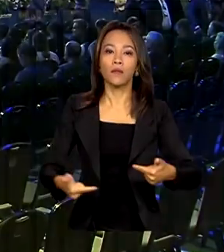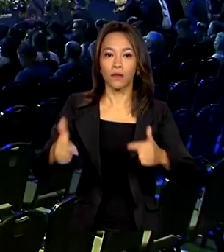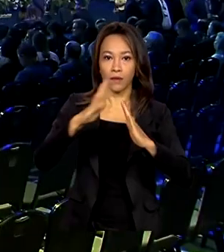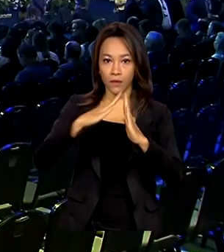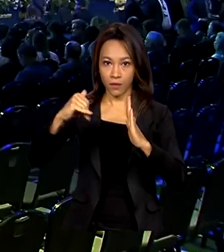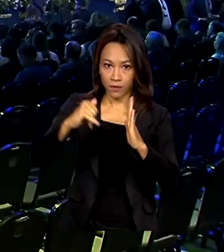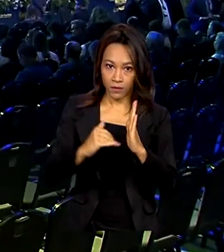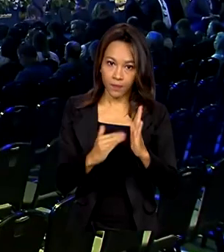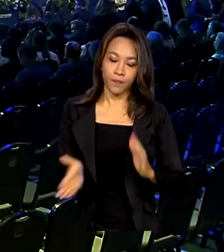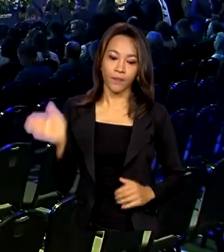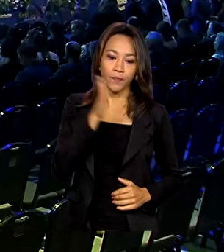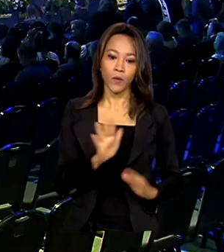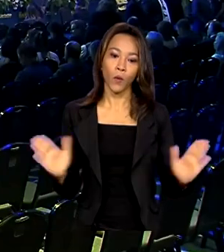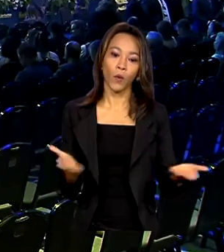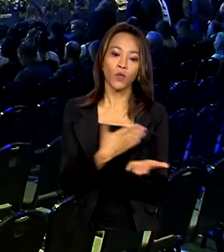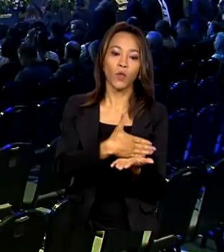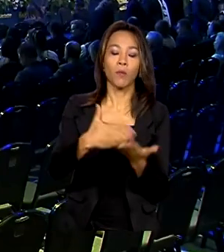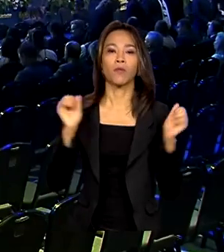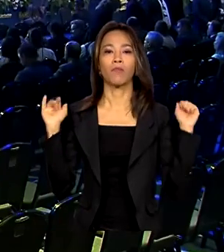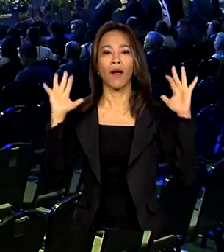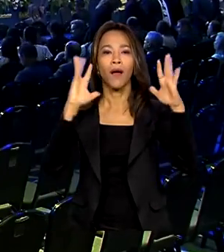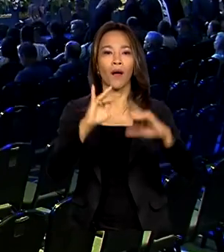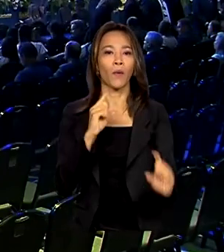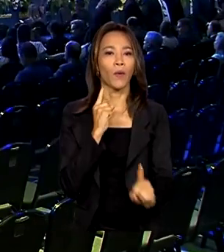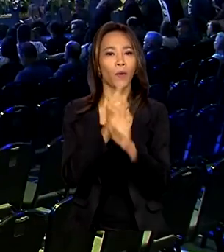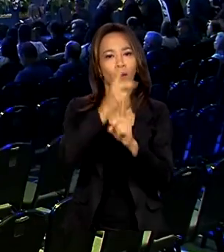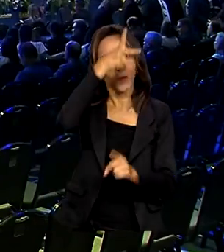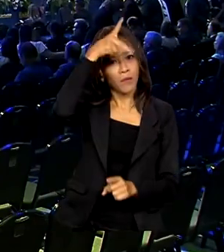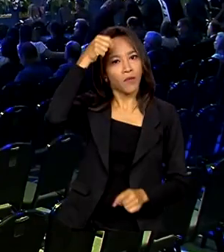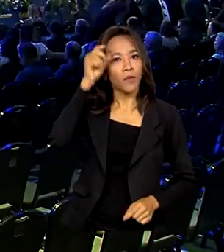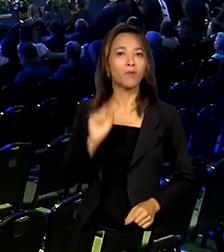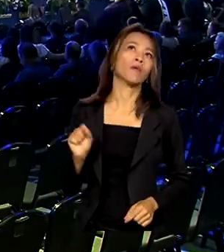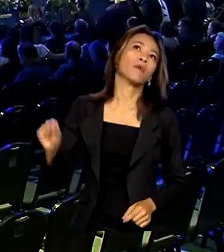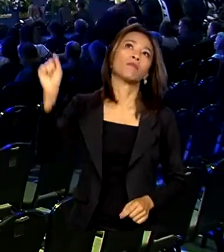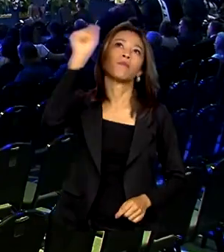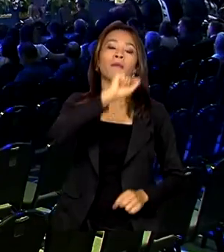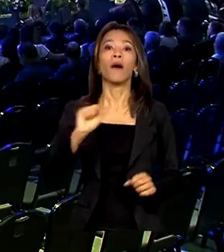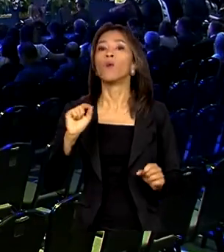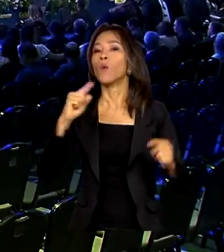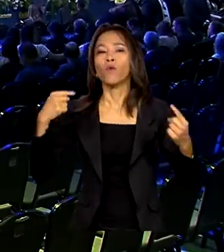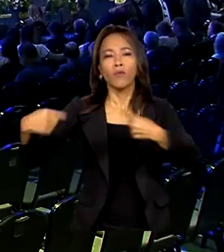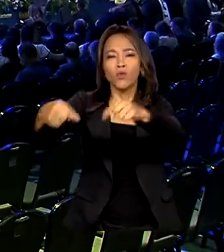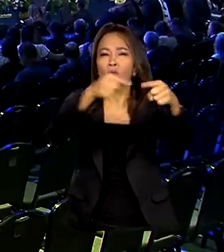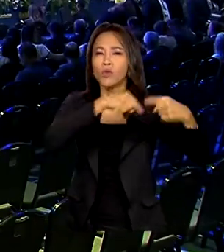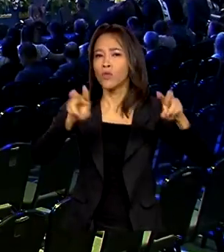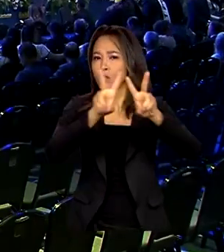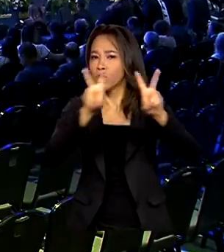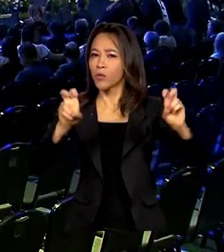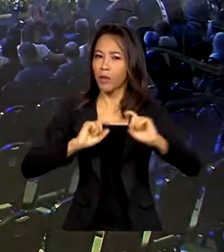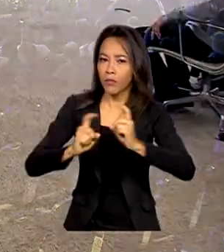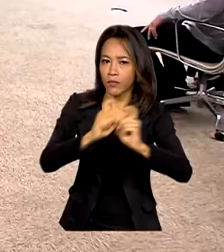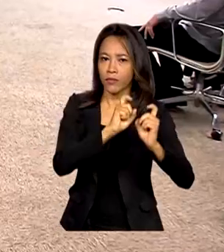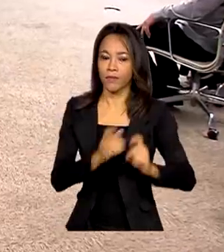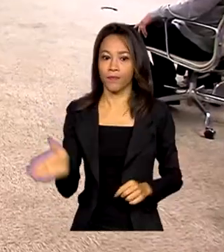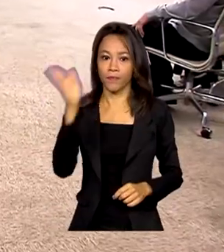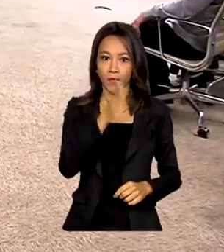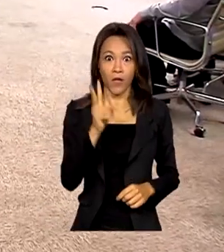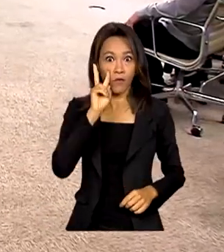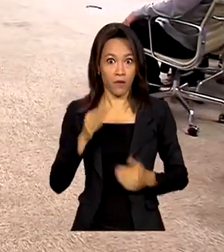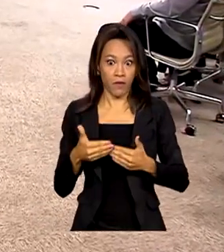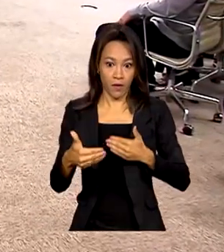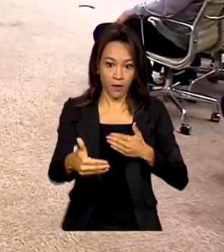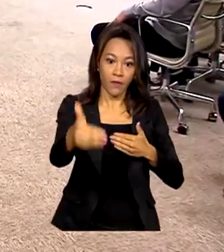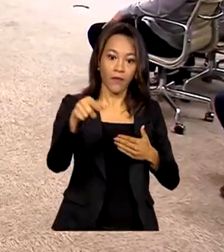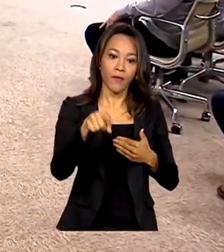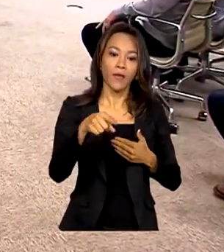Começa hoje em Brasília a marcha em defesa dos municípios. Prefeitos vão debater os desafios da gestão. E você vai ver que o índice